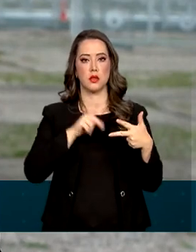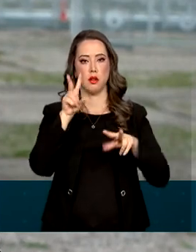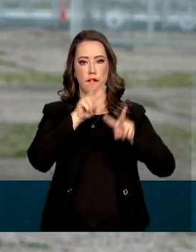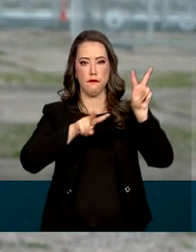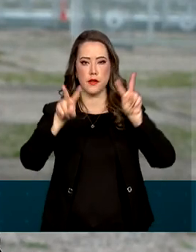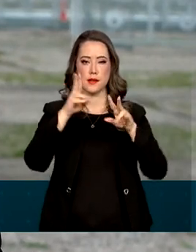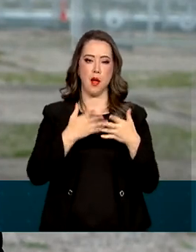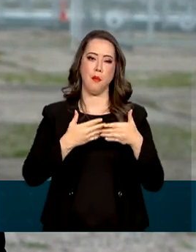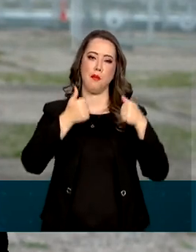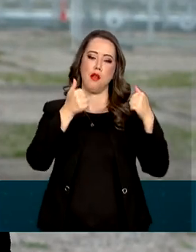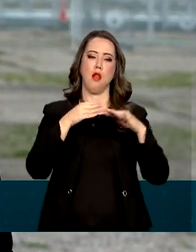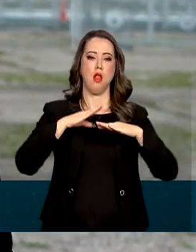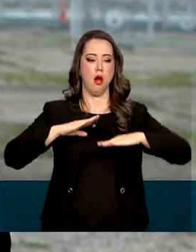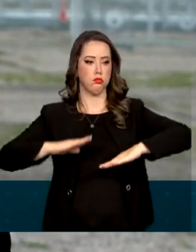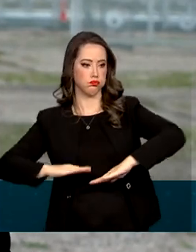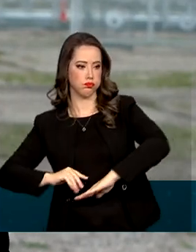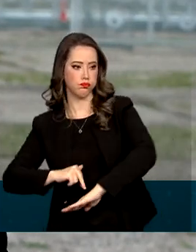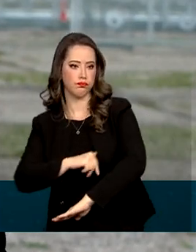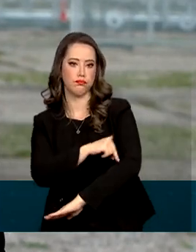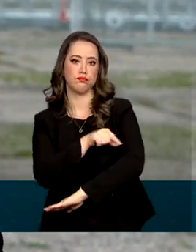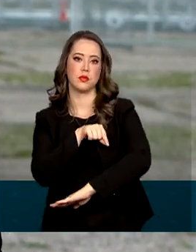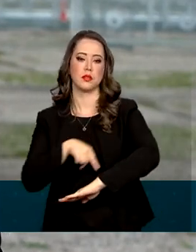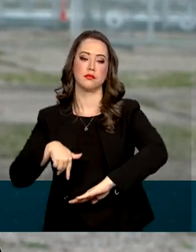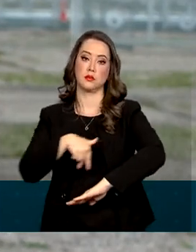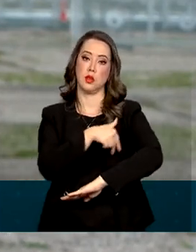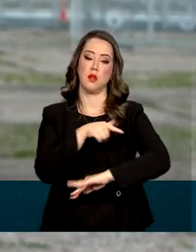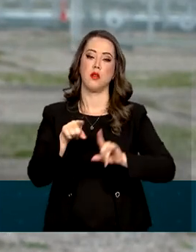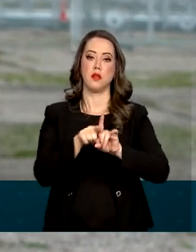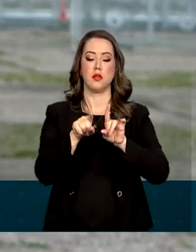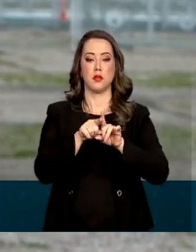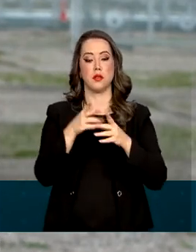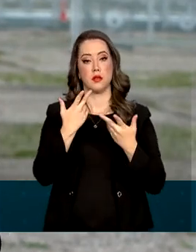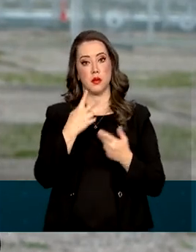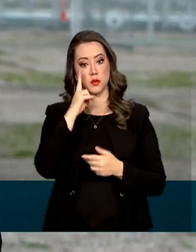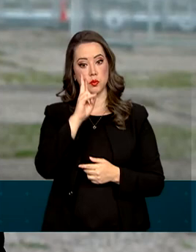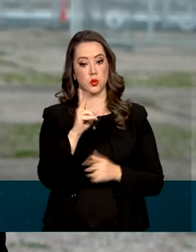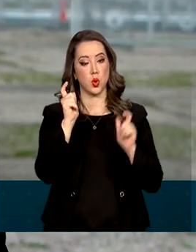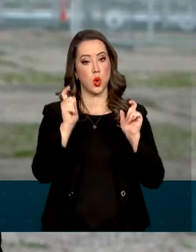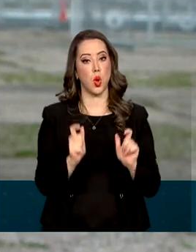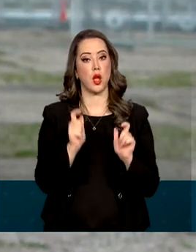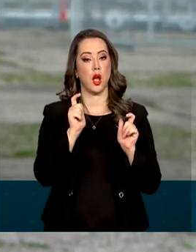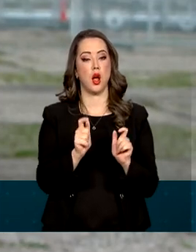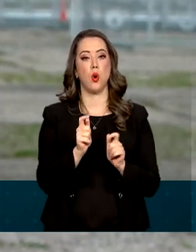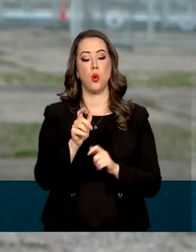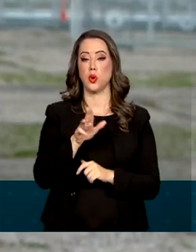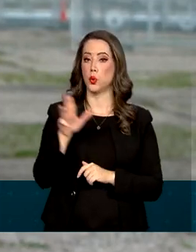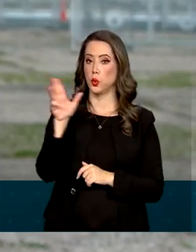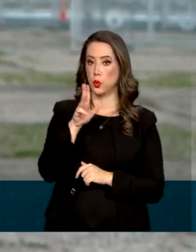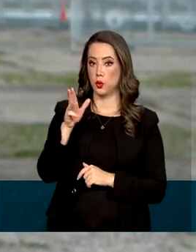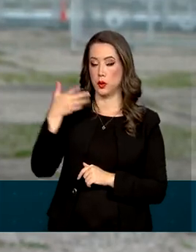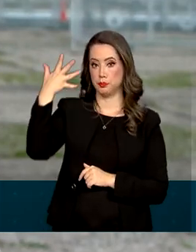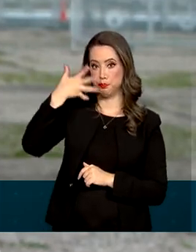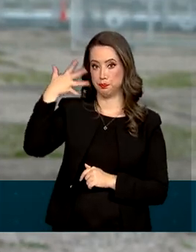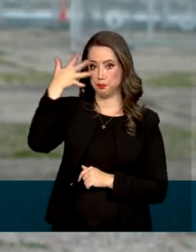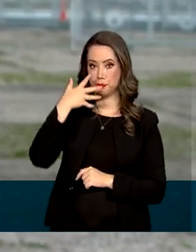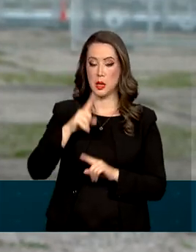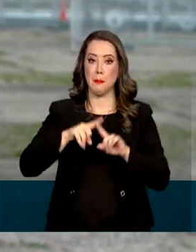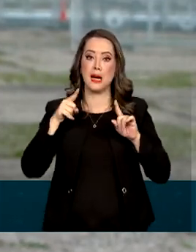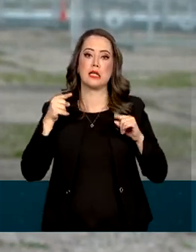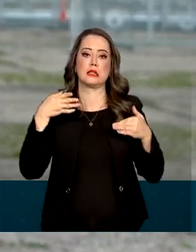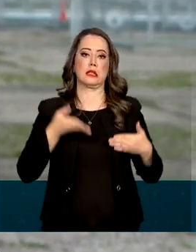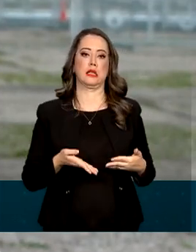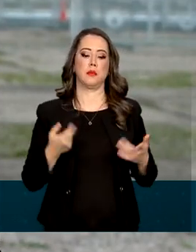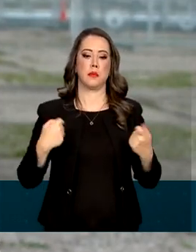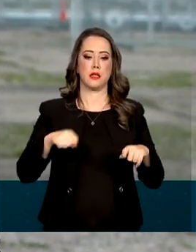privilegiada para a rampa do Palácio do Planalto e para o parlatório, de onde Lula fará um discurso. Mas para estar aqui,